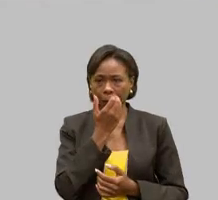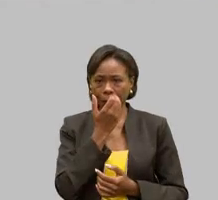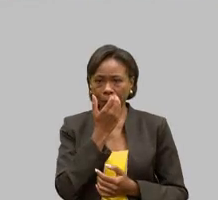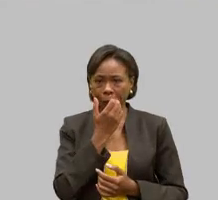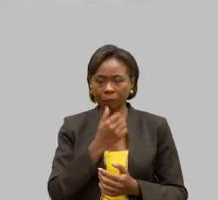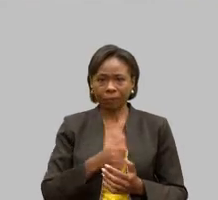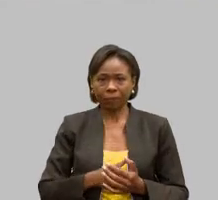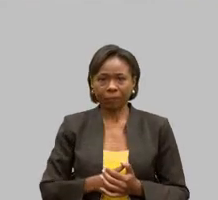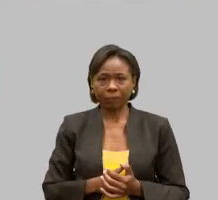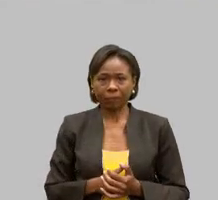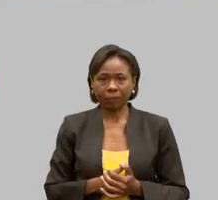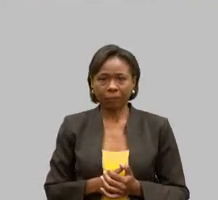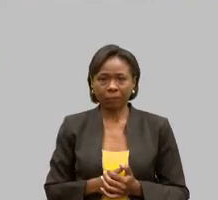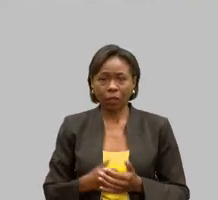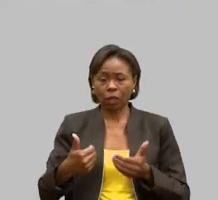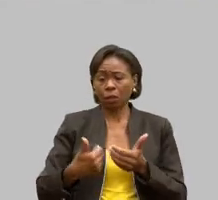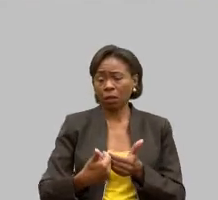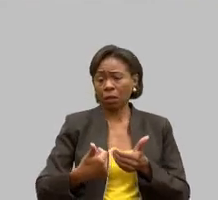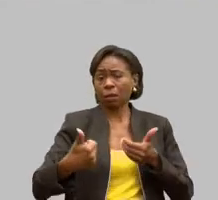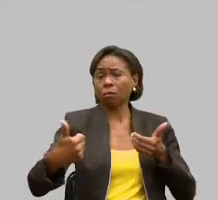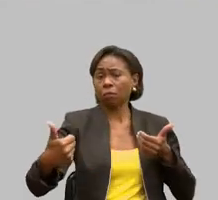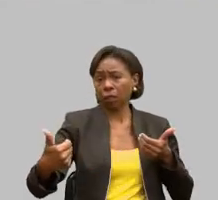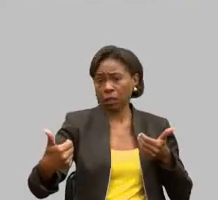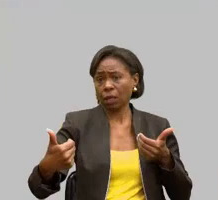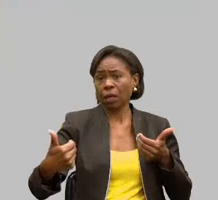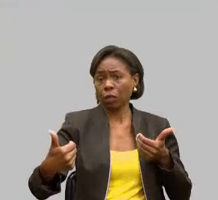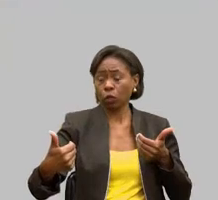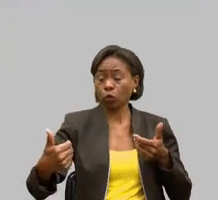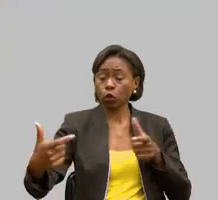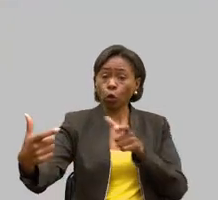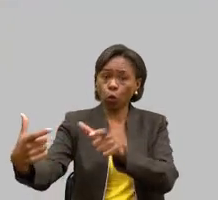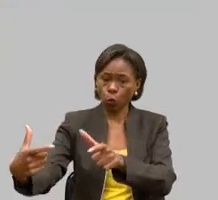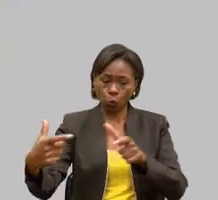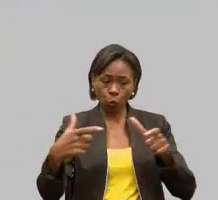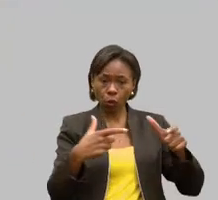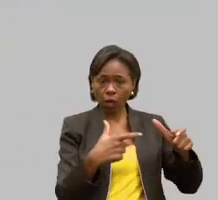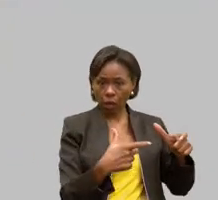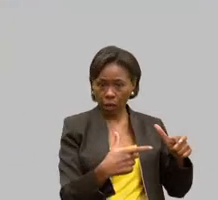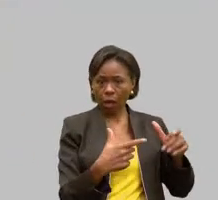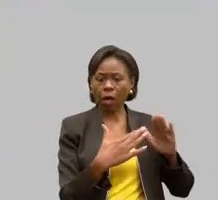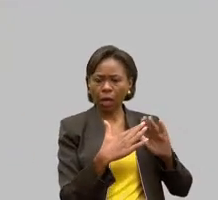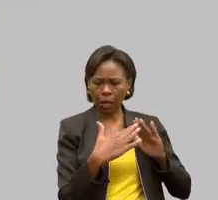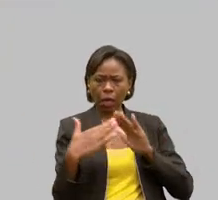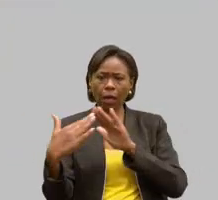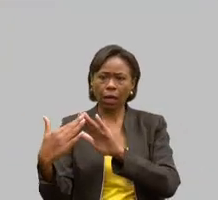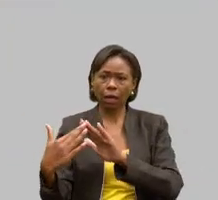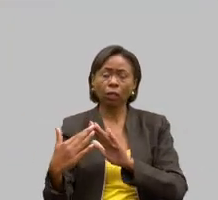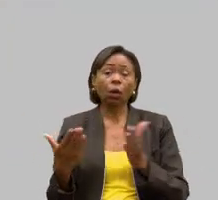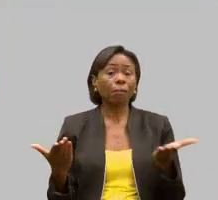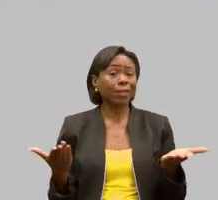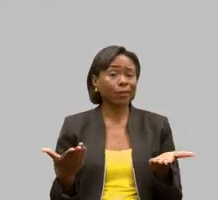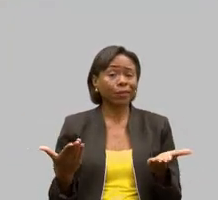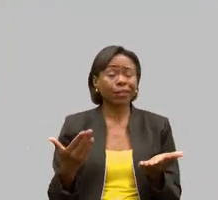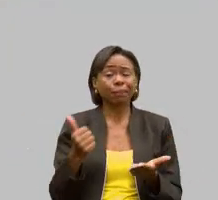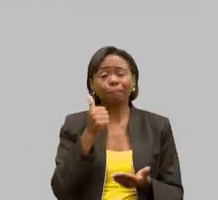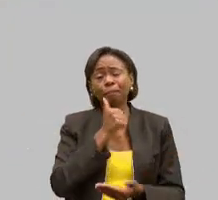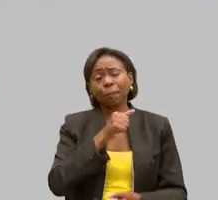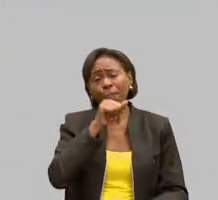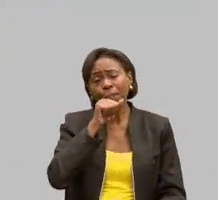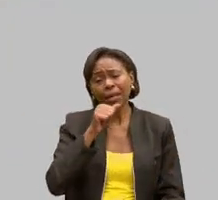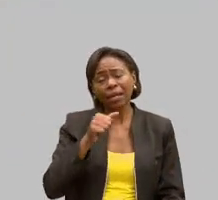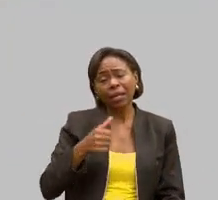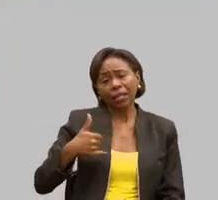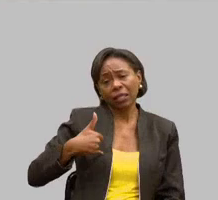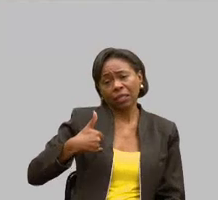mãe, falar do espaço físico, ter uma casa, mas, no momento, ela está com 81 anos, ela precisa de suporte,